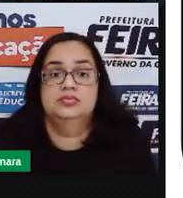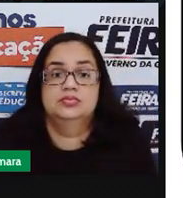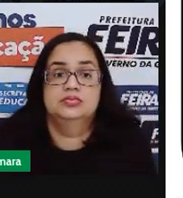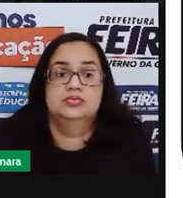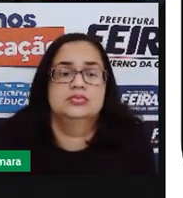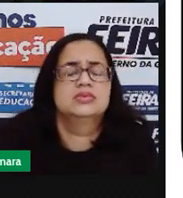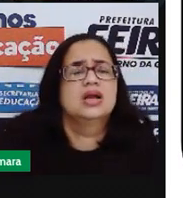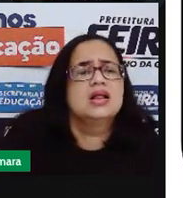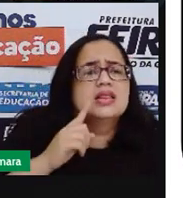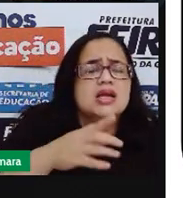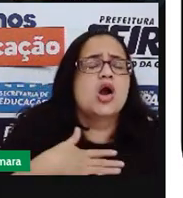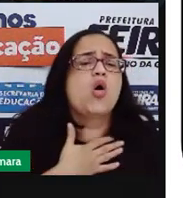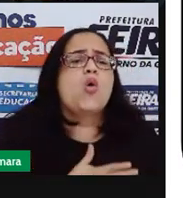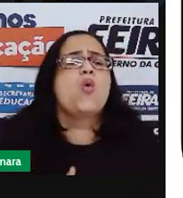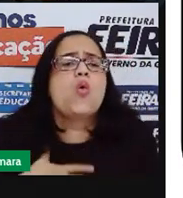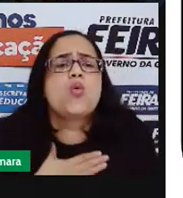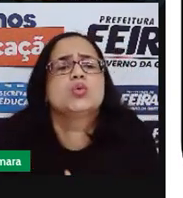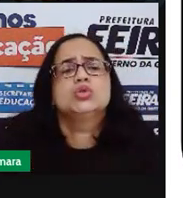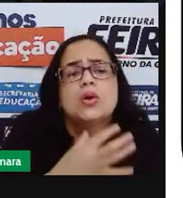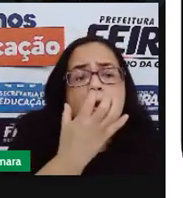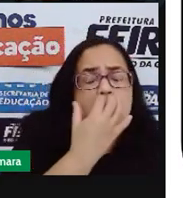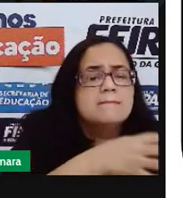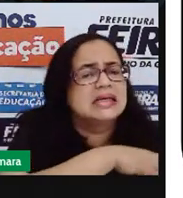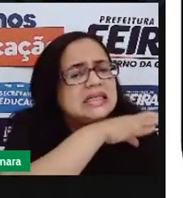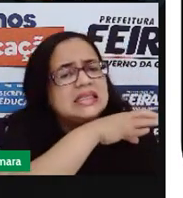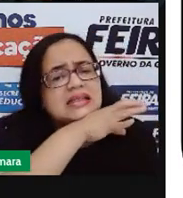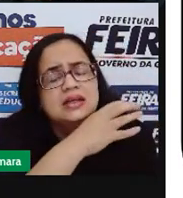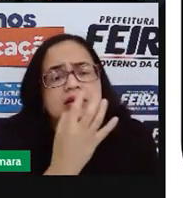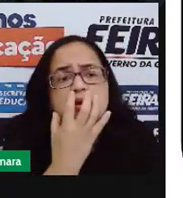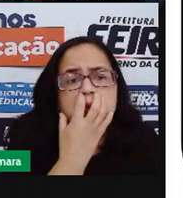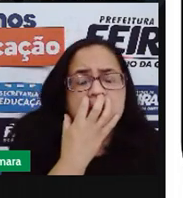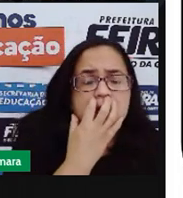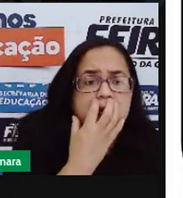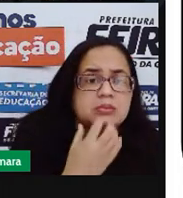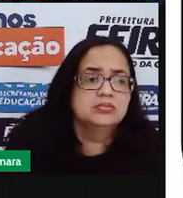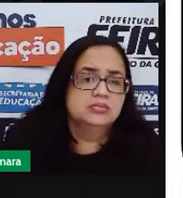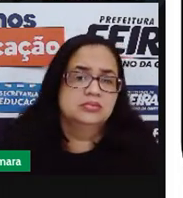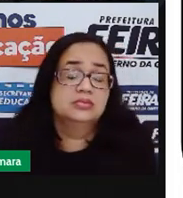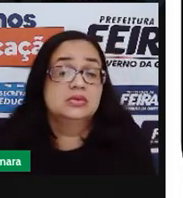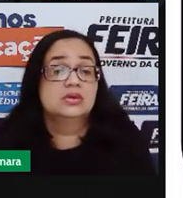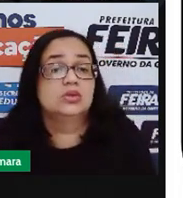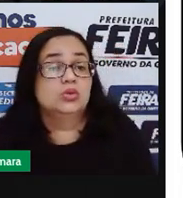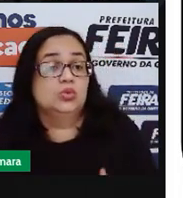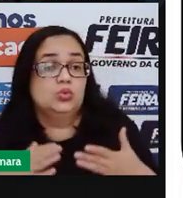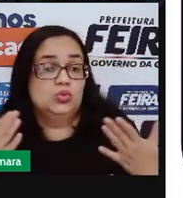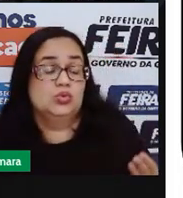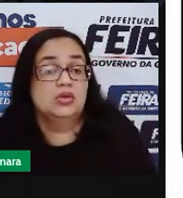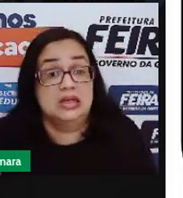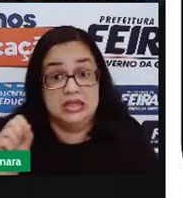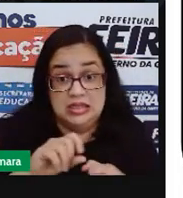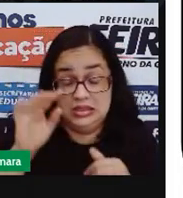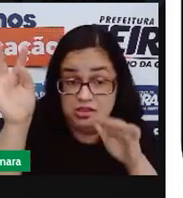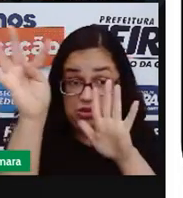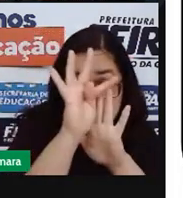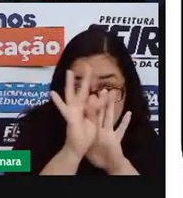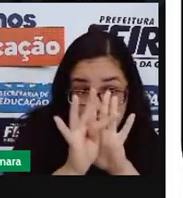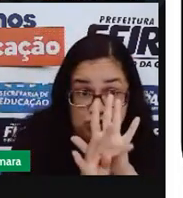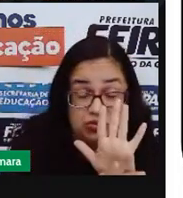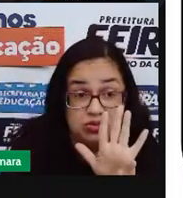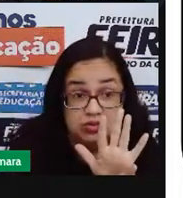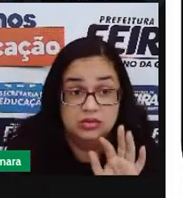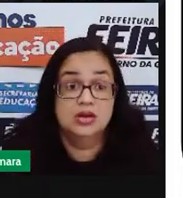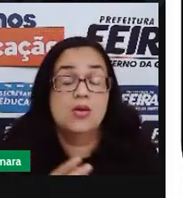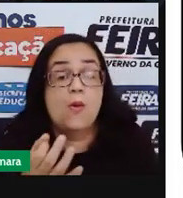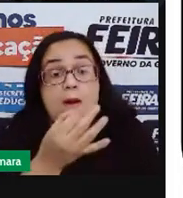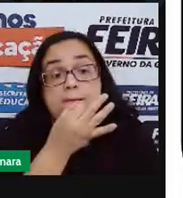Quem aí gosta de bichinho? Quem tem bichinho? Pois é. Então, eu fiz esse texto com